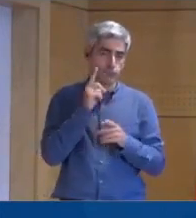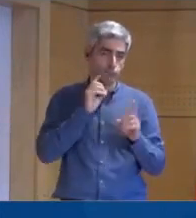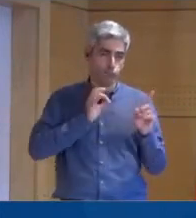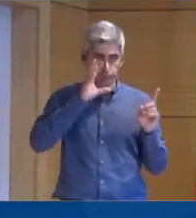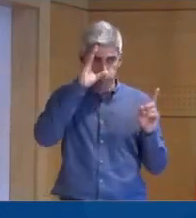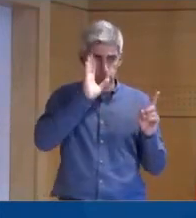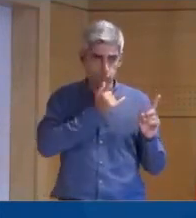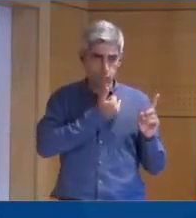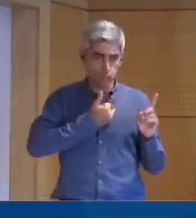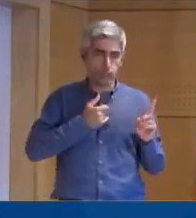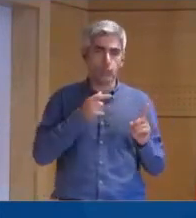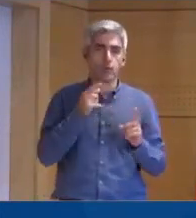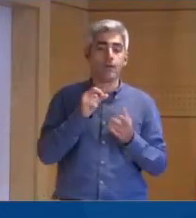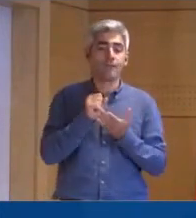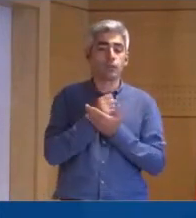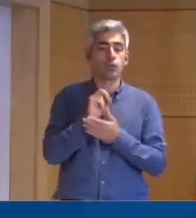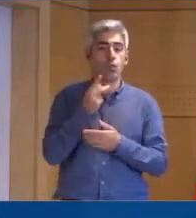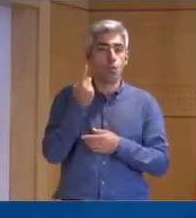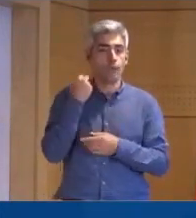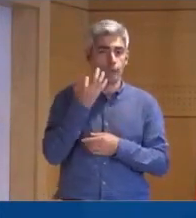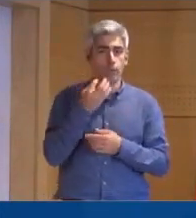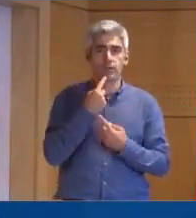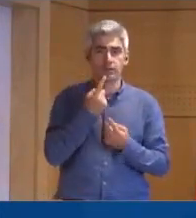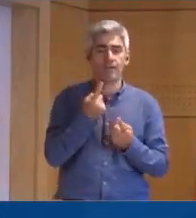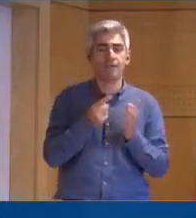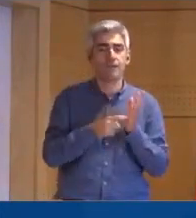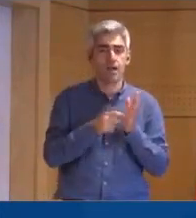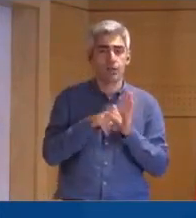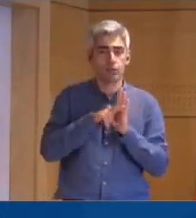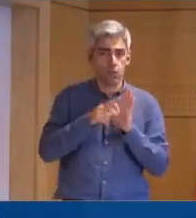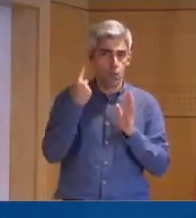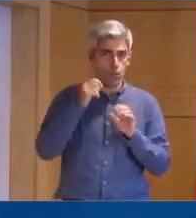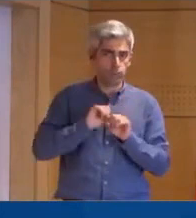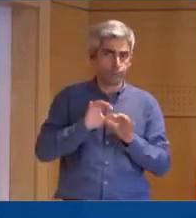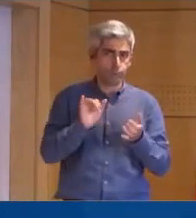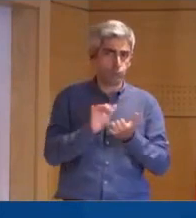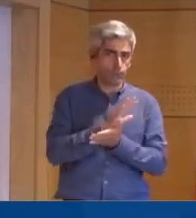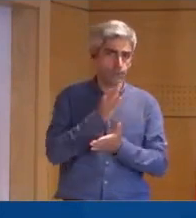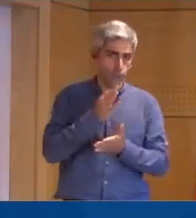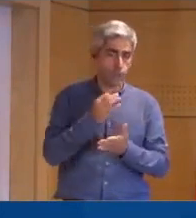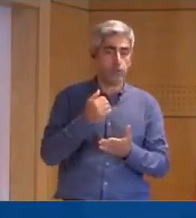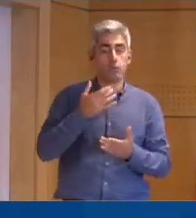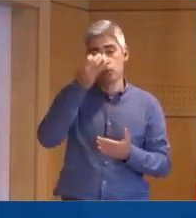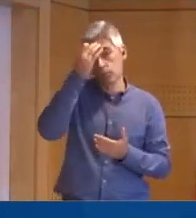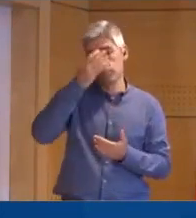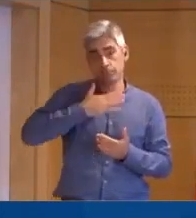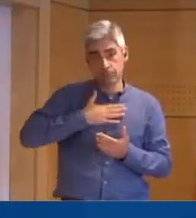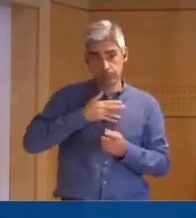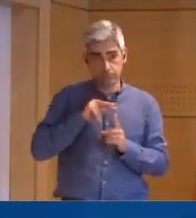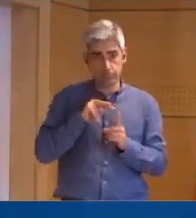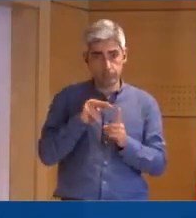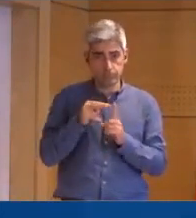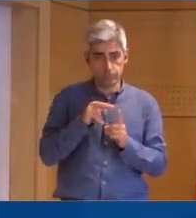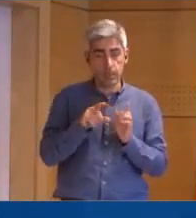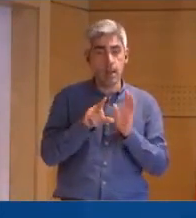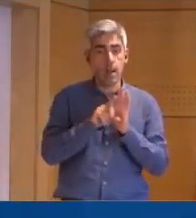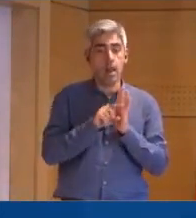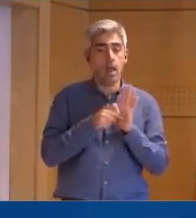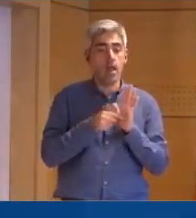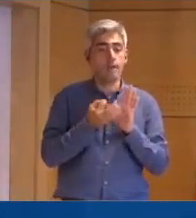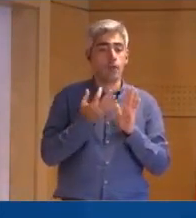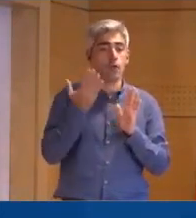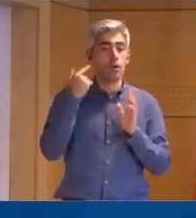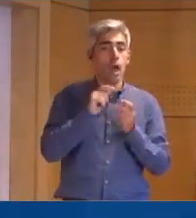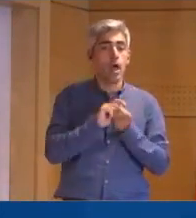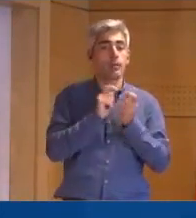Bem, sei que ontem foi noticiado que há falta de regulamentação. Do meu ponto de vista, a lei, quando foi